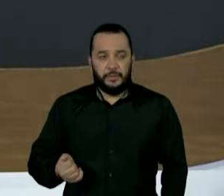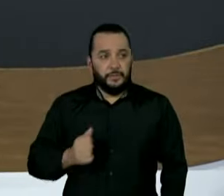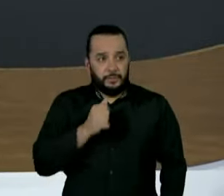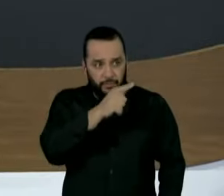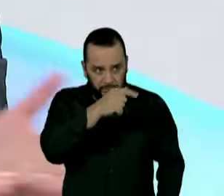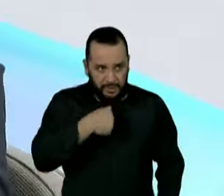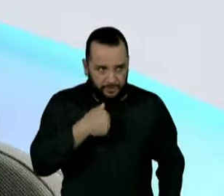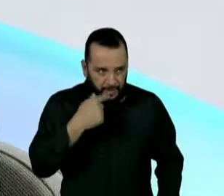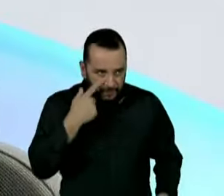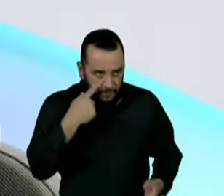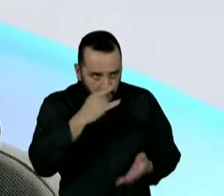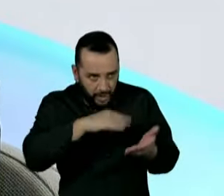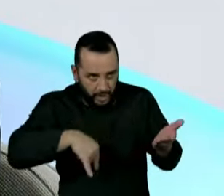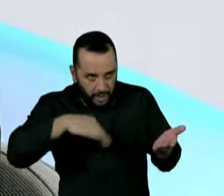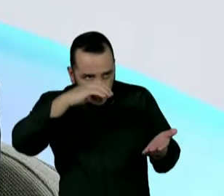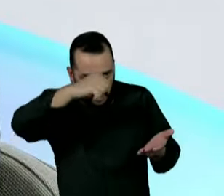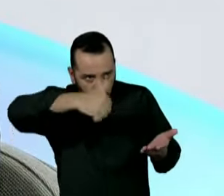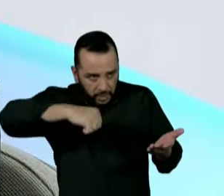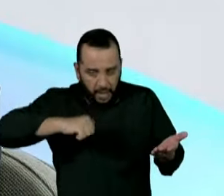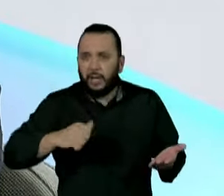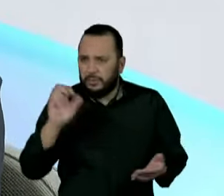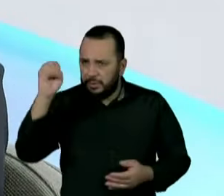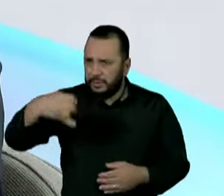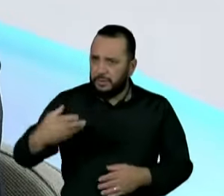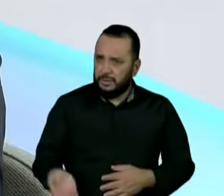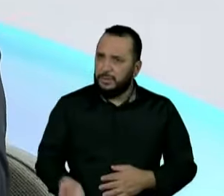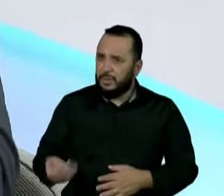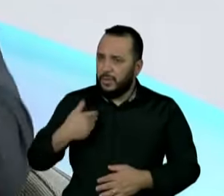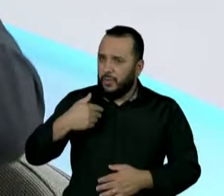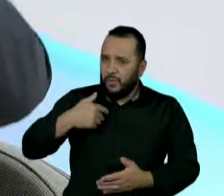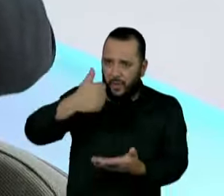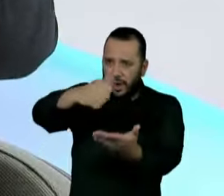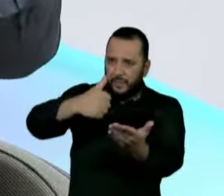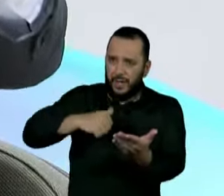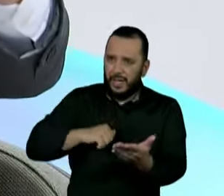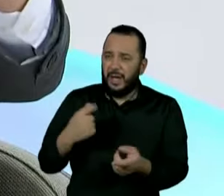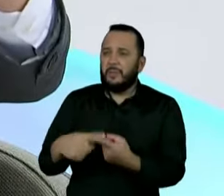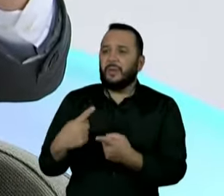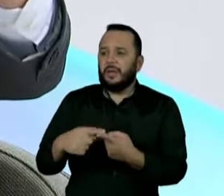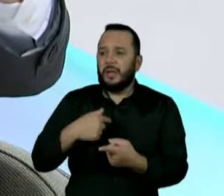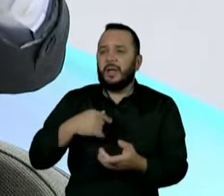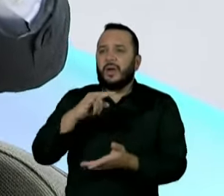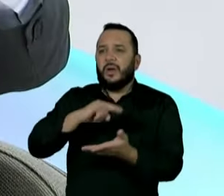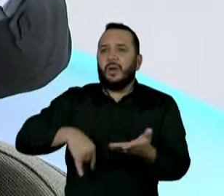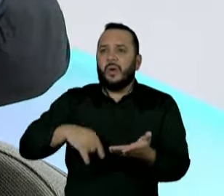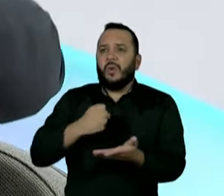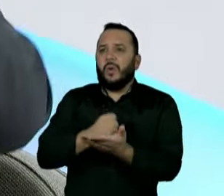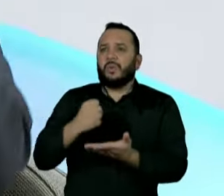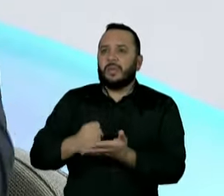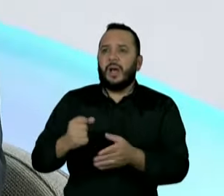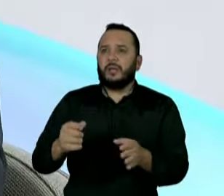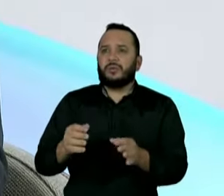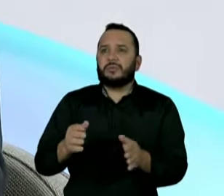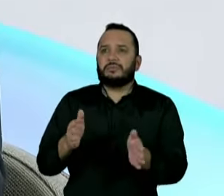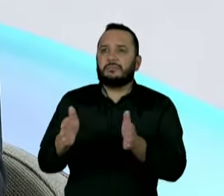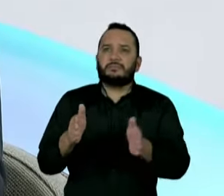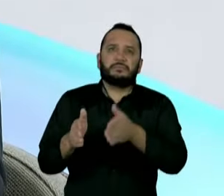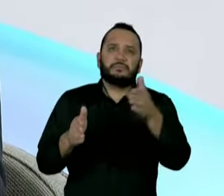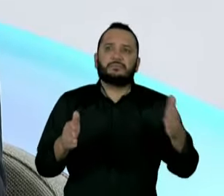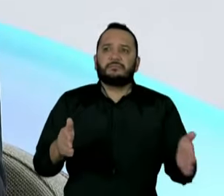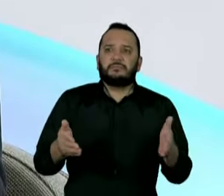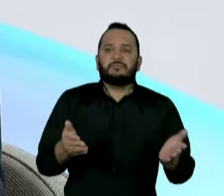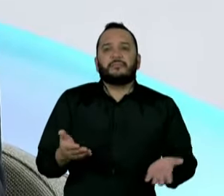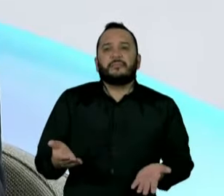É claro, é claro, porque não tem nenhum sentido. Você é prorrogar os contratos sem ter nenhuma